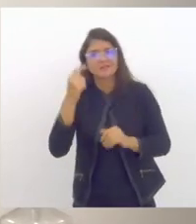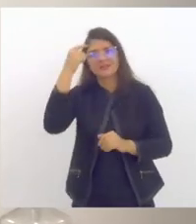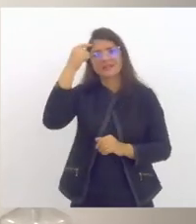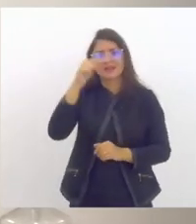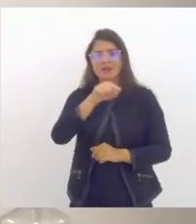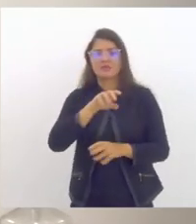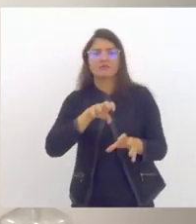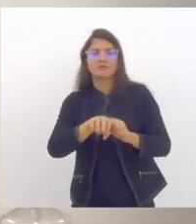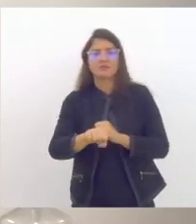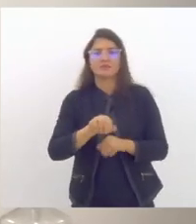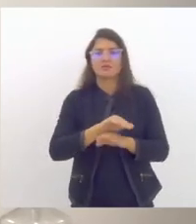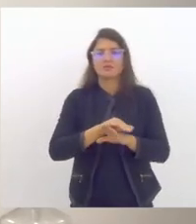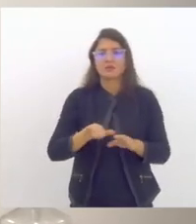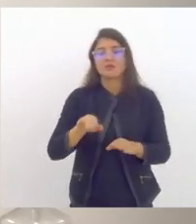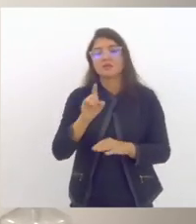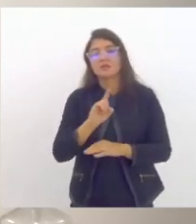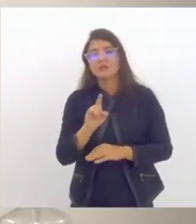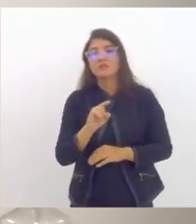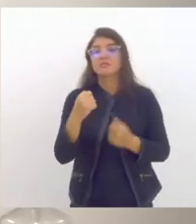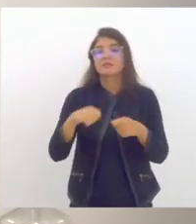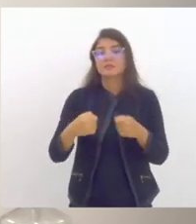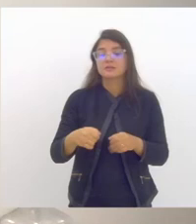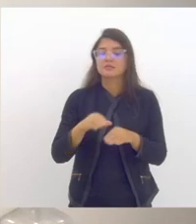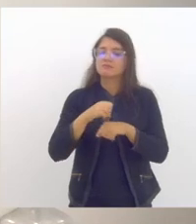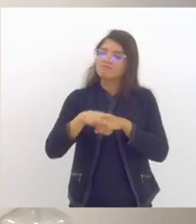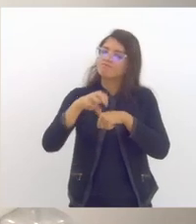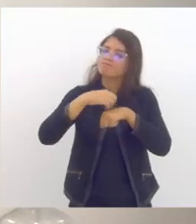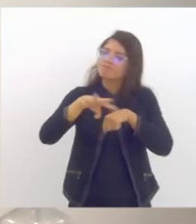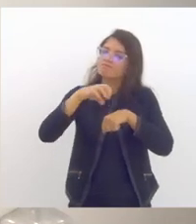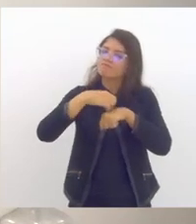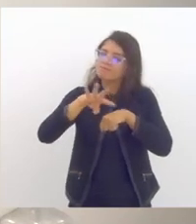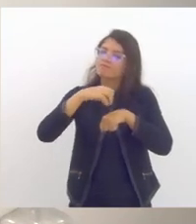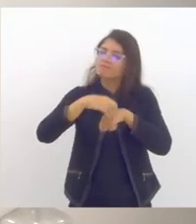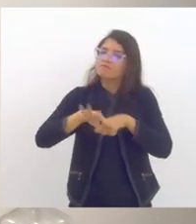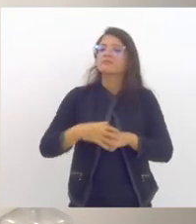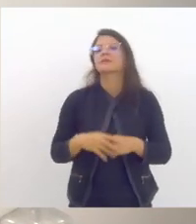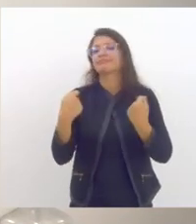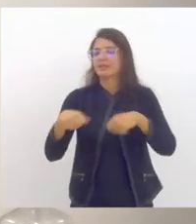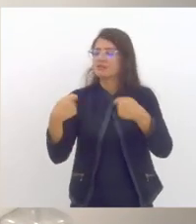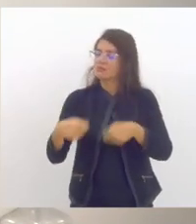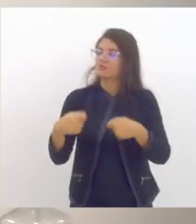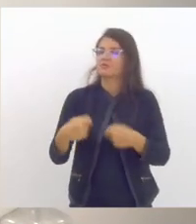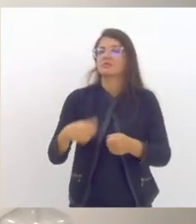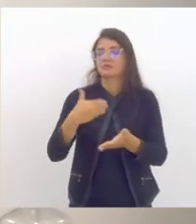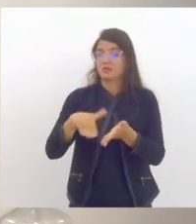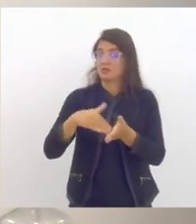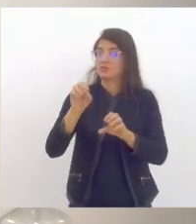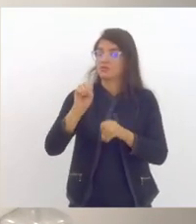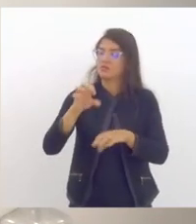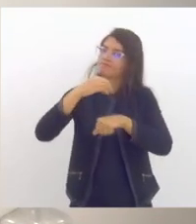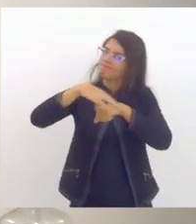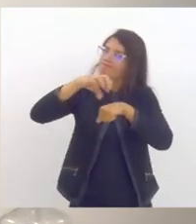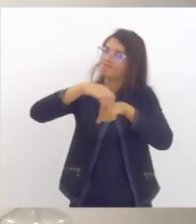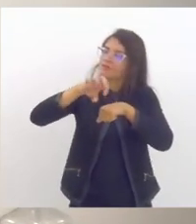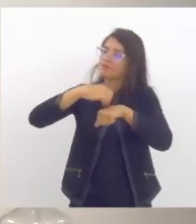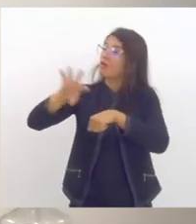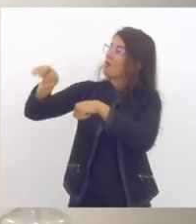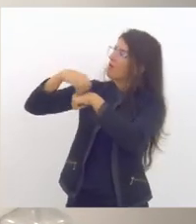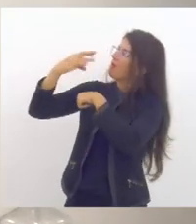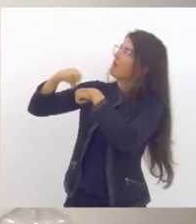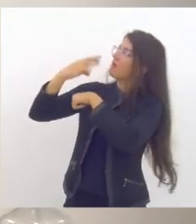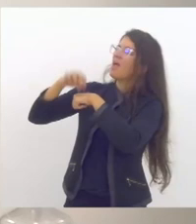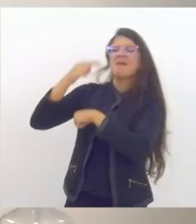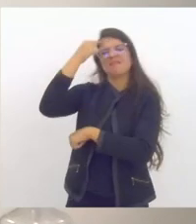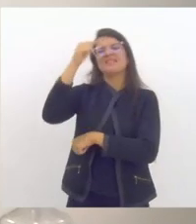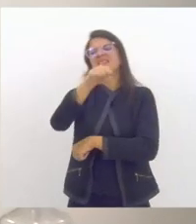desses profissionais tem que haver uma orientação da Secretaria de Educação para que elas cumpram esse papel de que forma